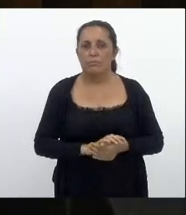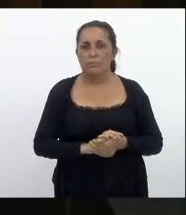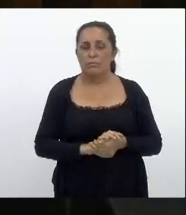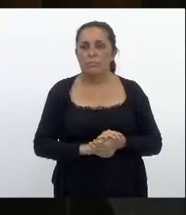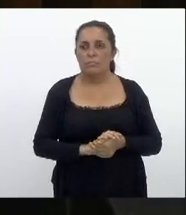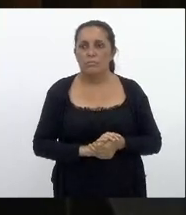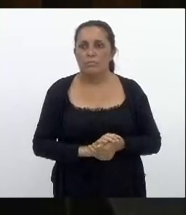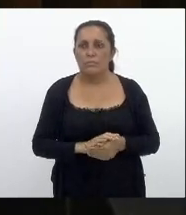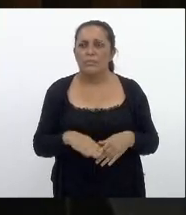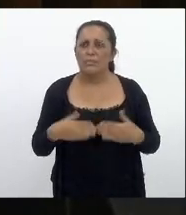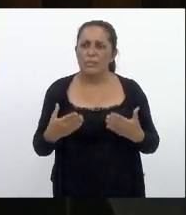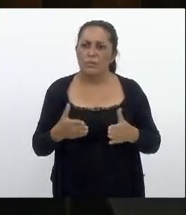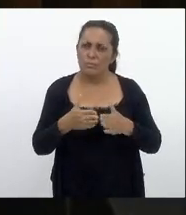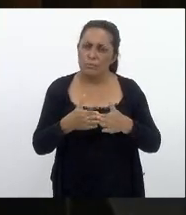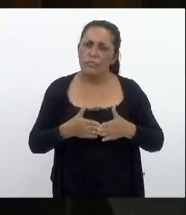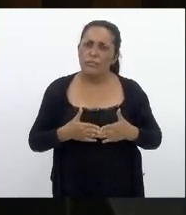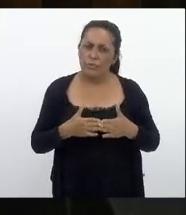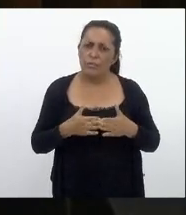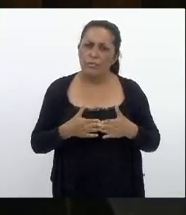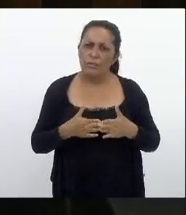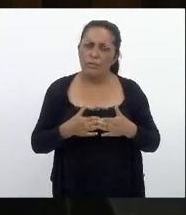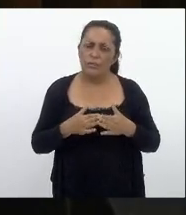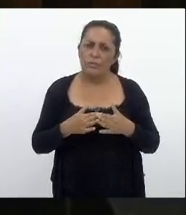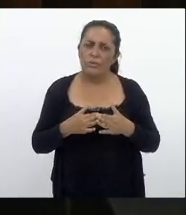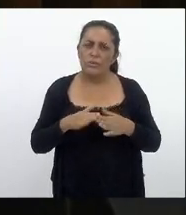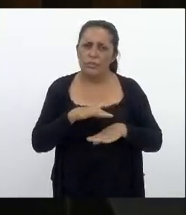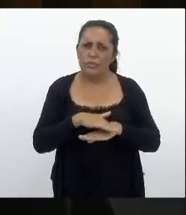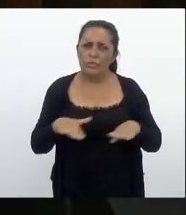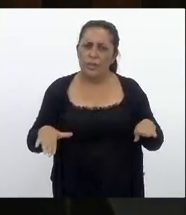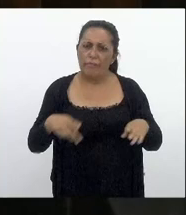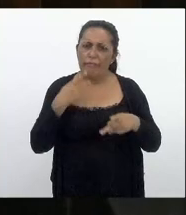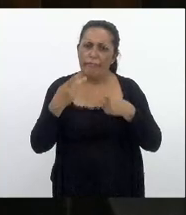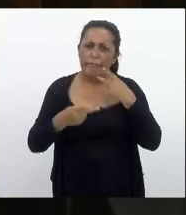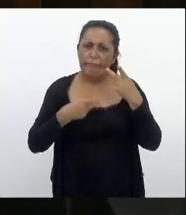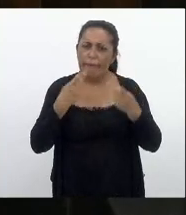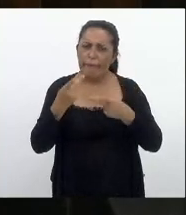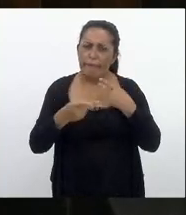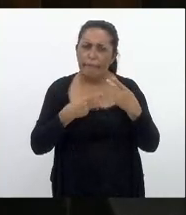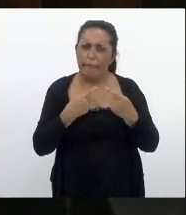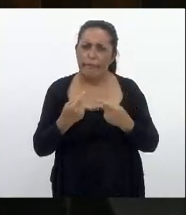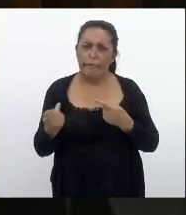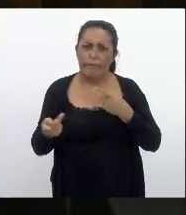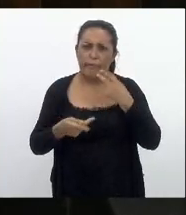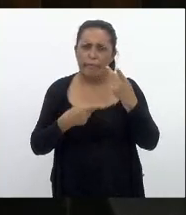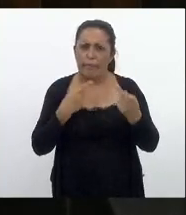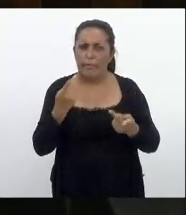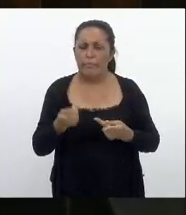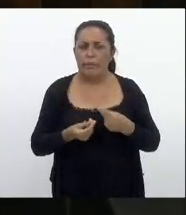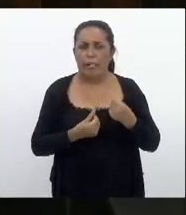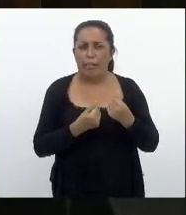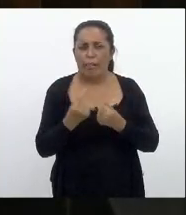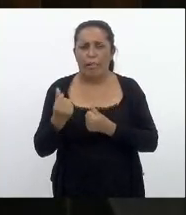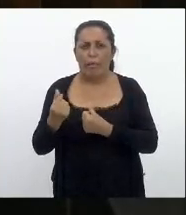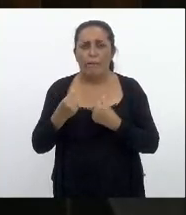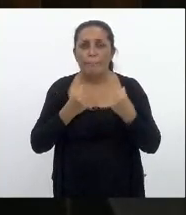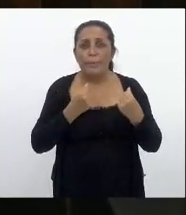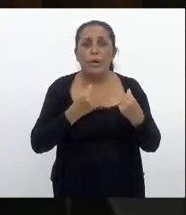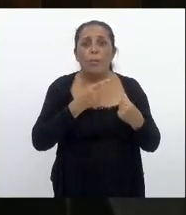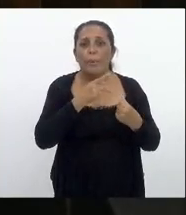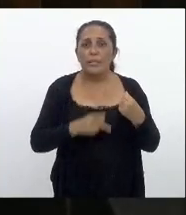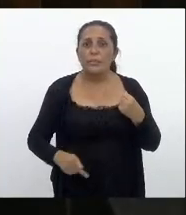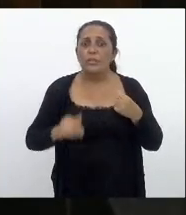então me poupe chega de falácia chega de falácia o presidente